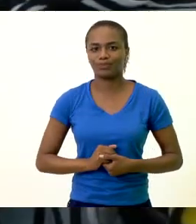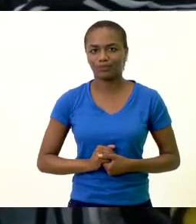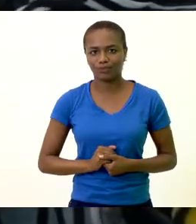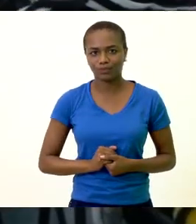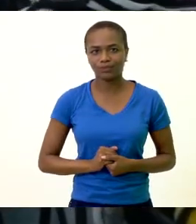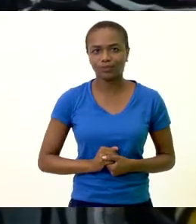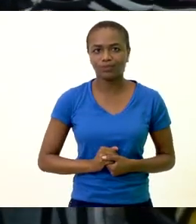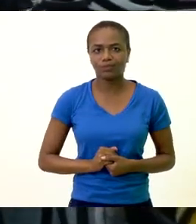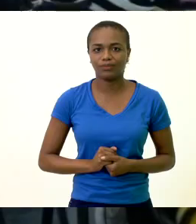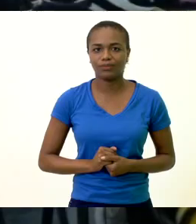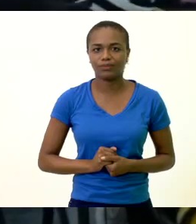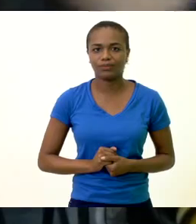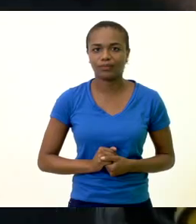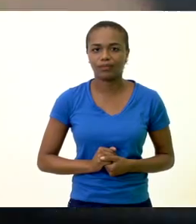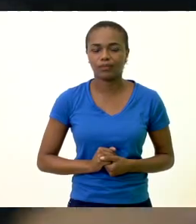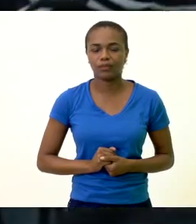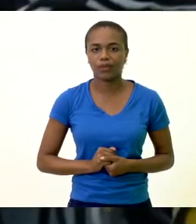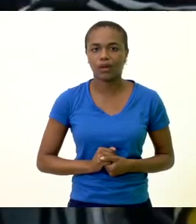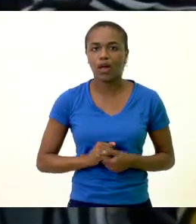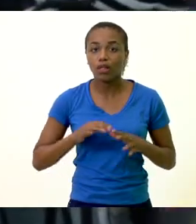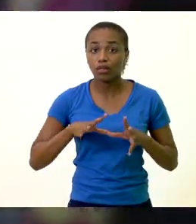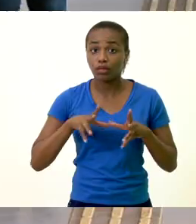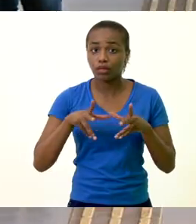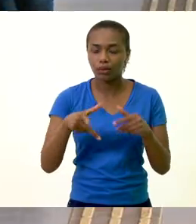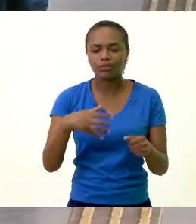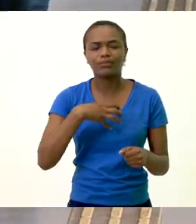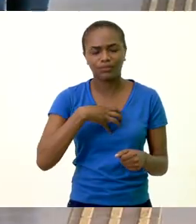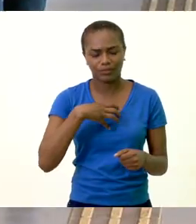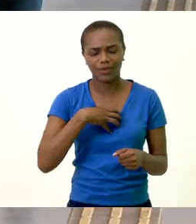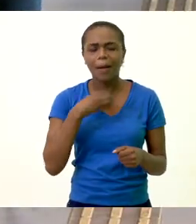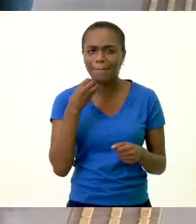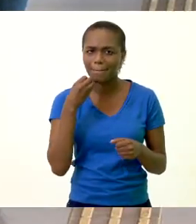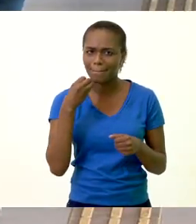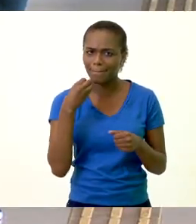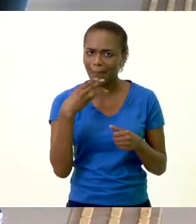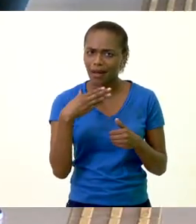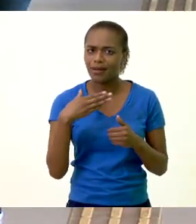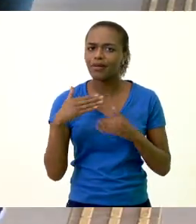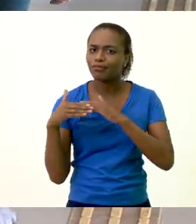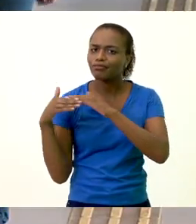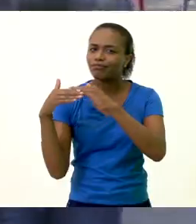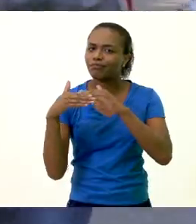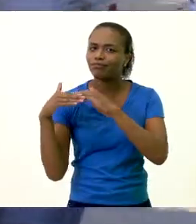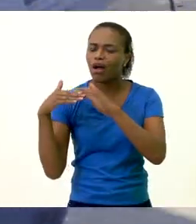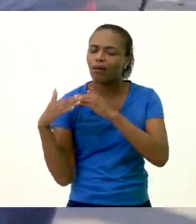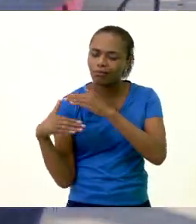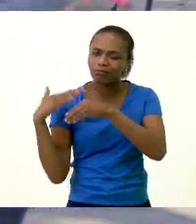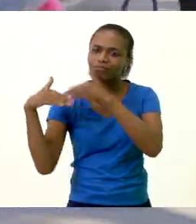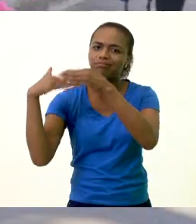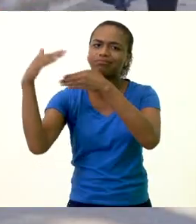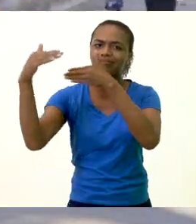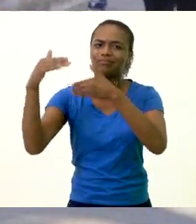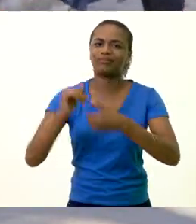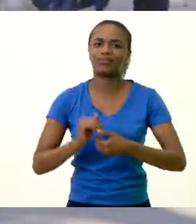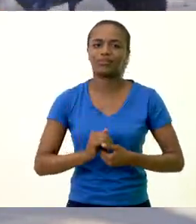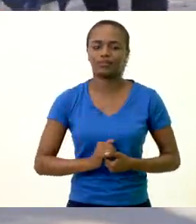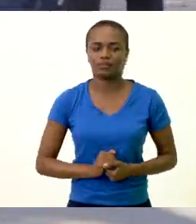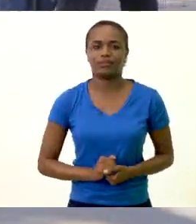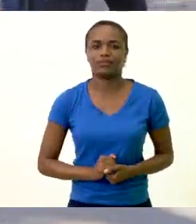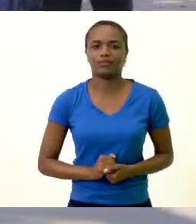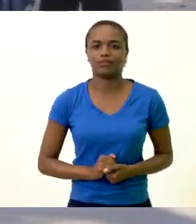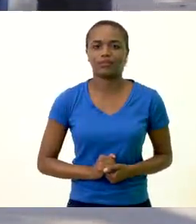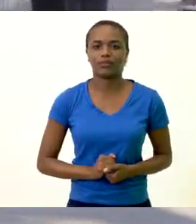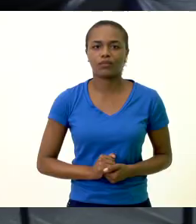vulnerabilidade econômica comprovada. Tudo para que todos se sintam bem e se desenvolvam de maneira